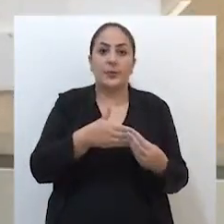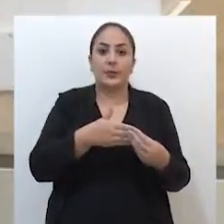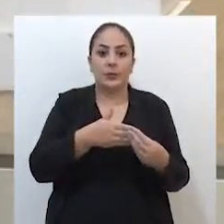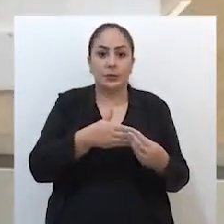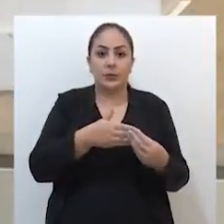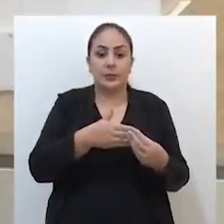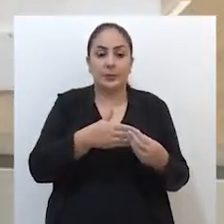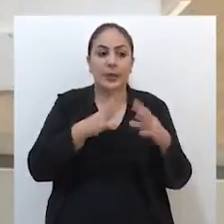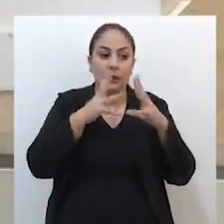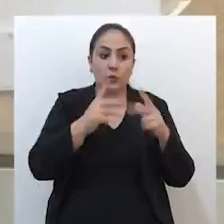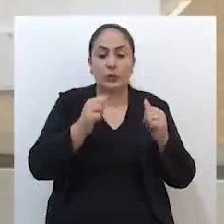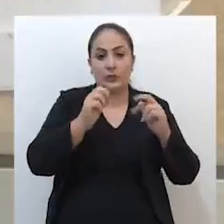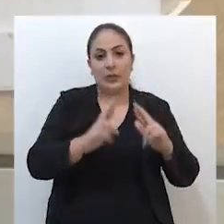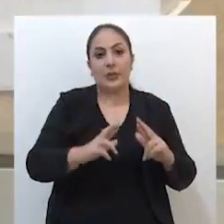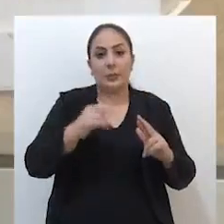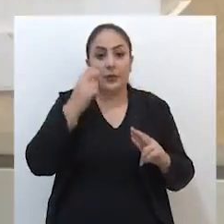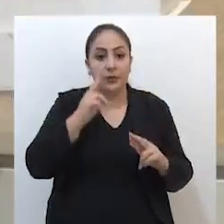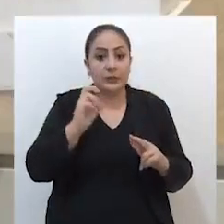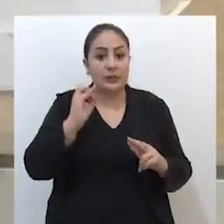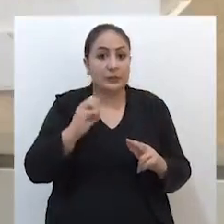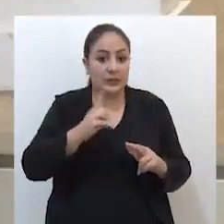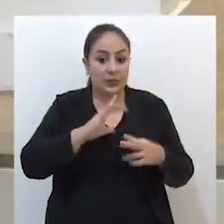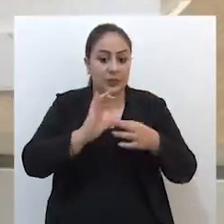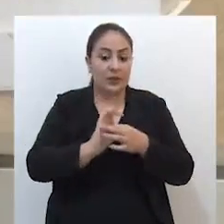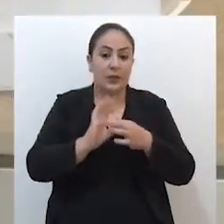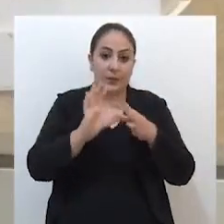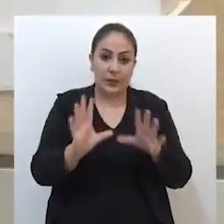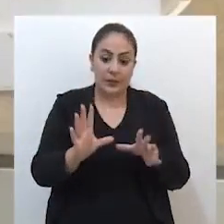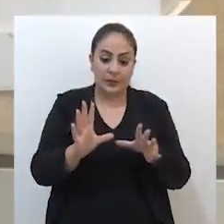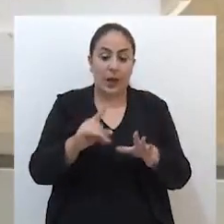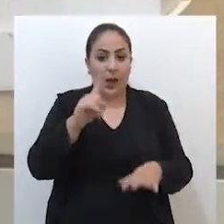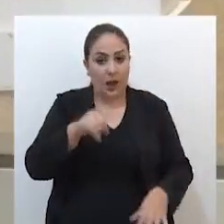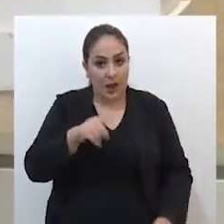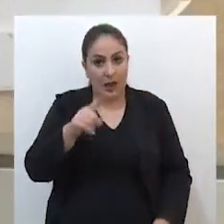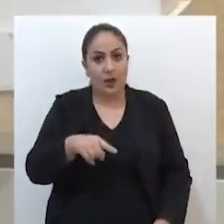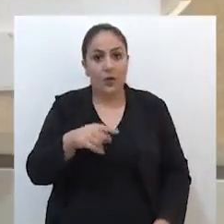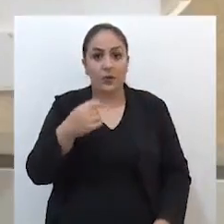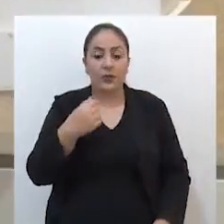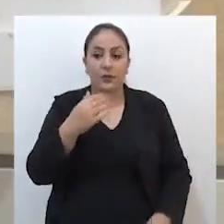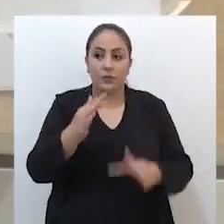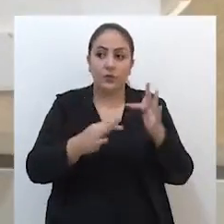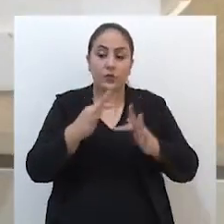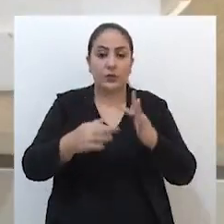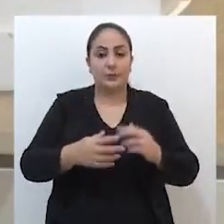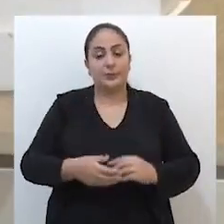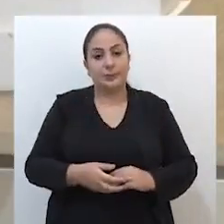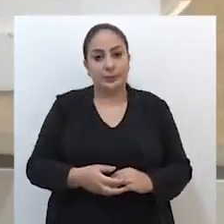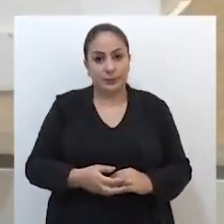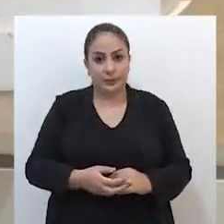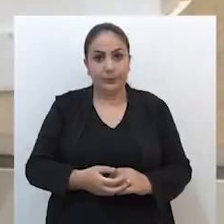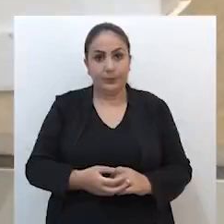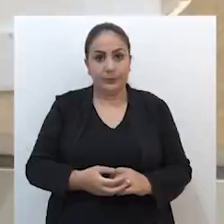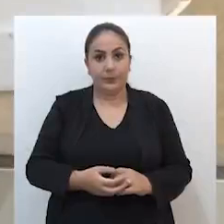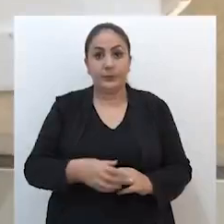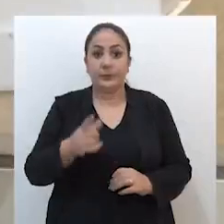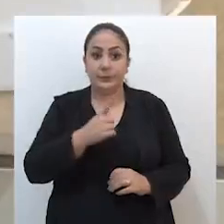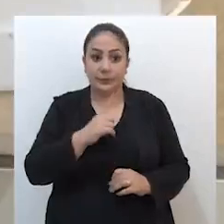acompanhamento para todos os setores para ver se aquilo que foi autorizado é realmente aquilo que vai funcionar.